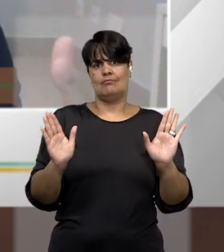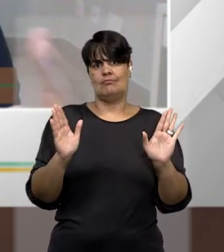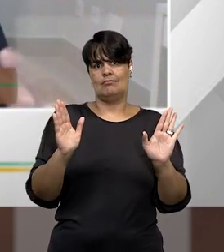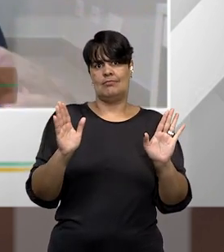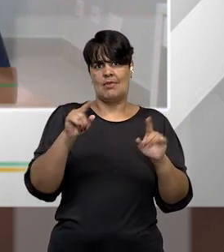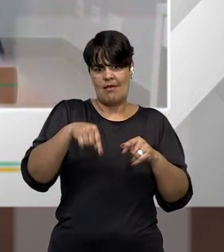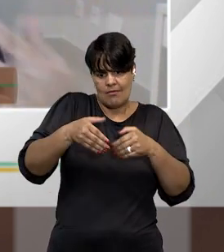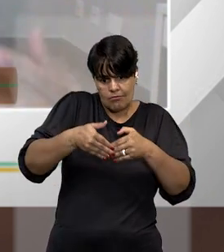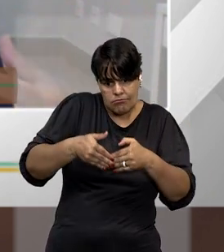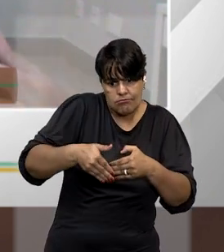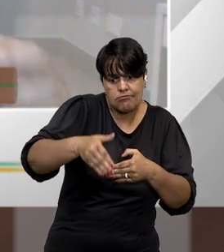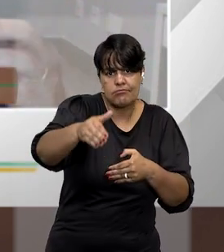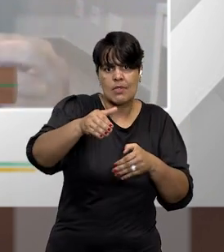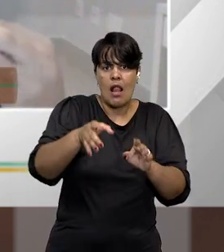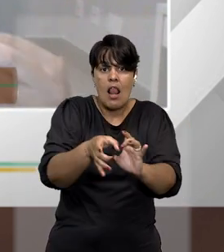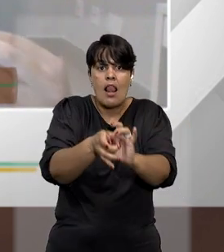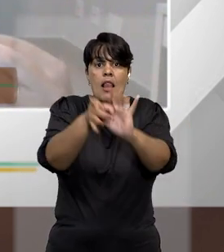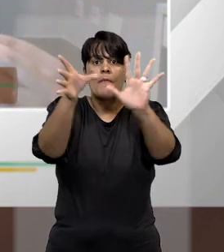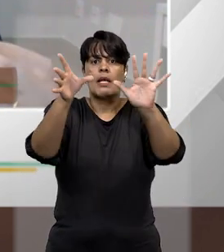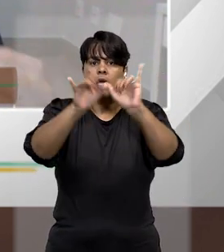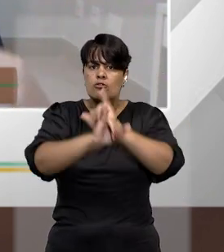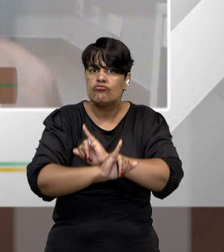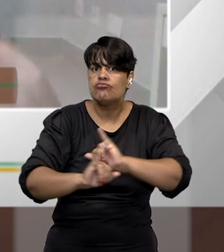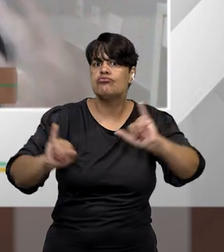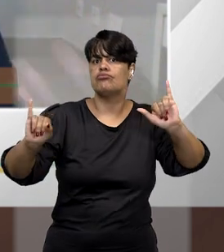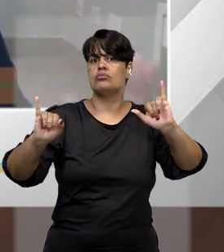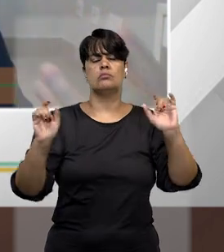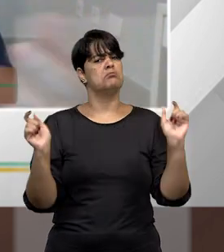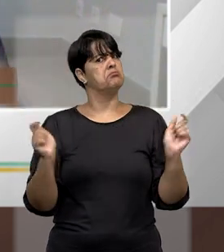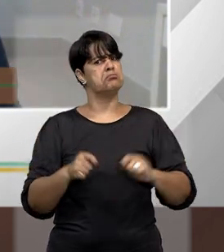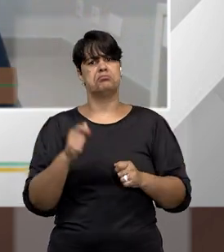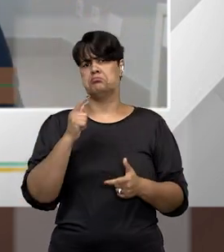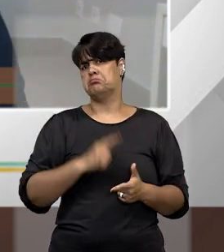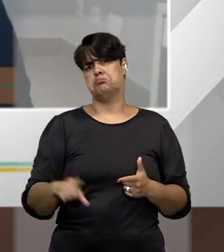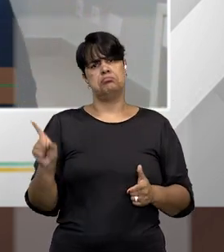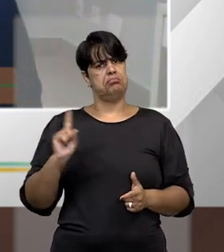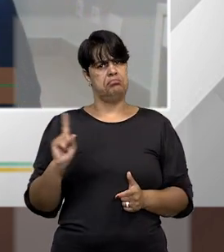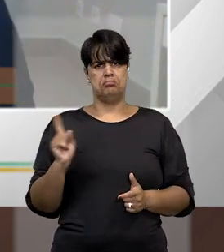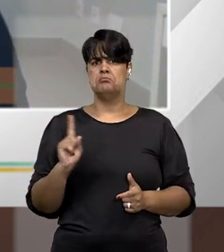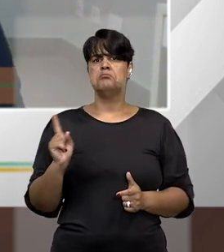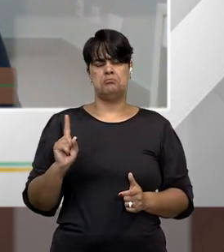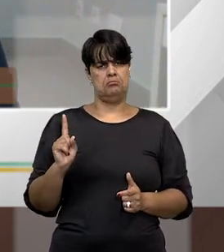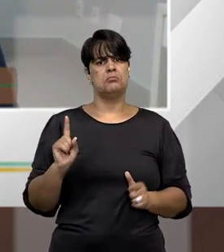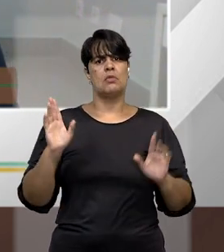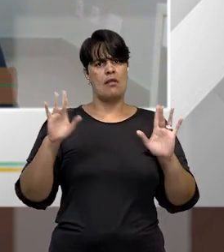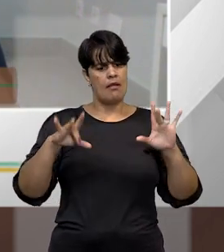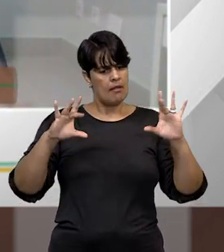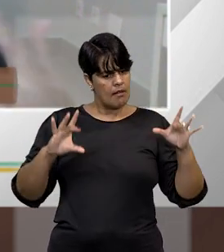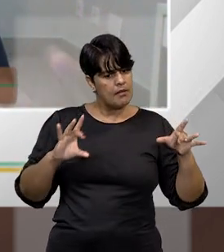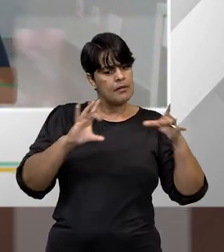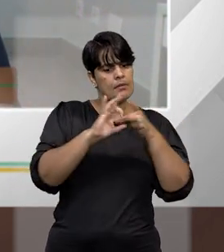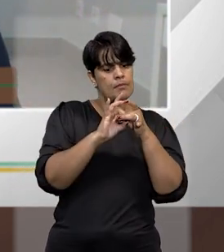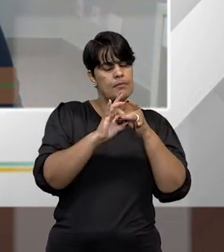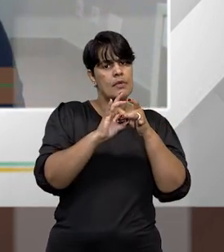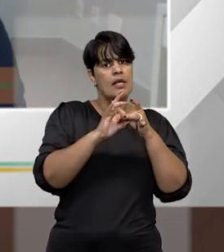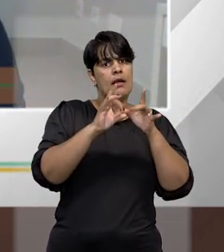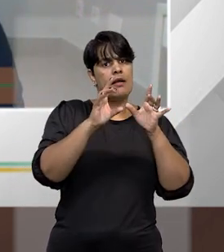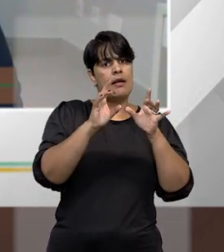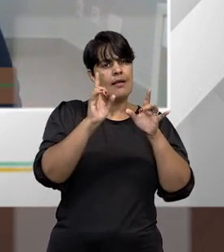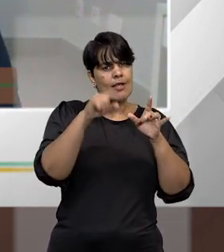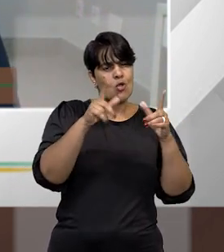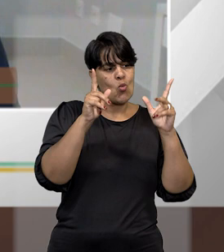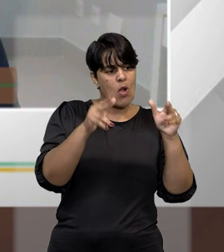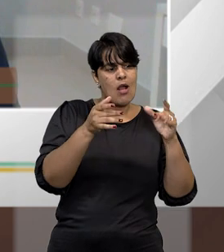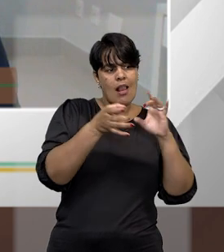imprensa. A liberdade de imprensa é umbilicalmente ligada à liberdade de expressão porque é também vetor para a